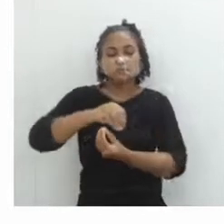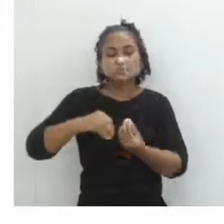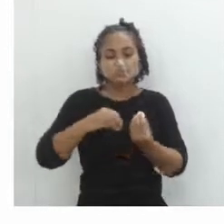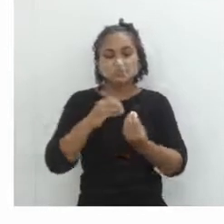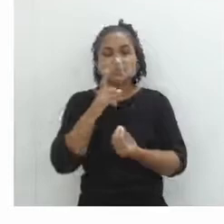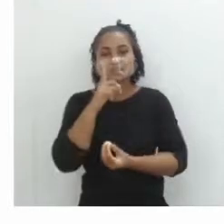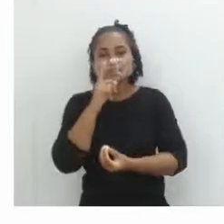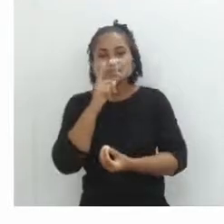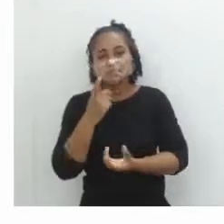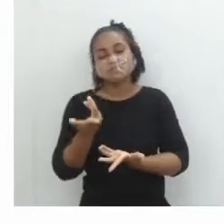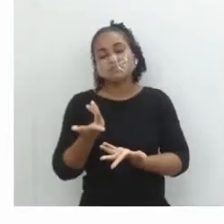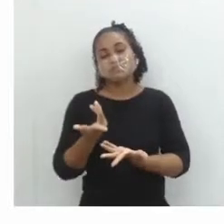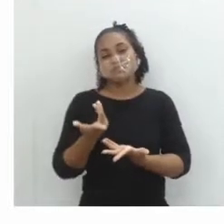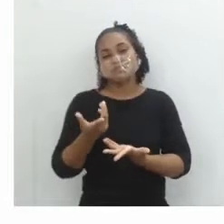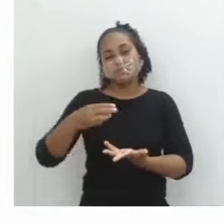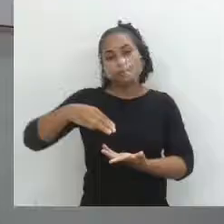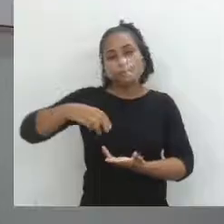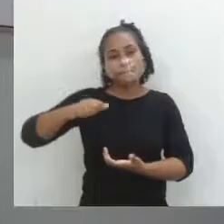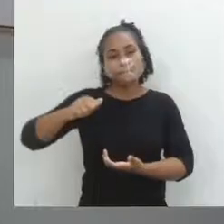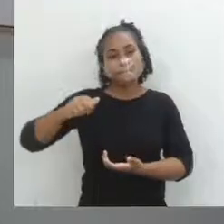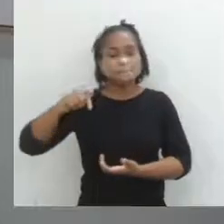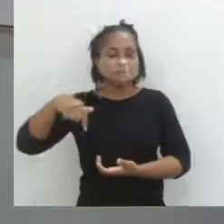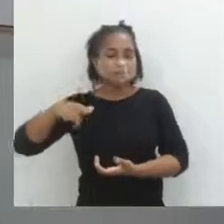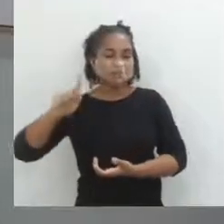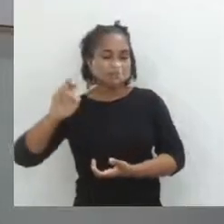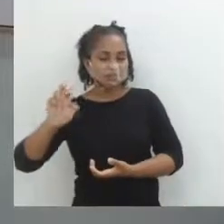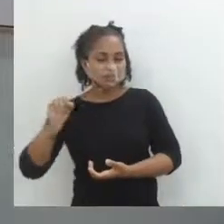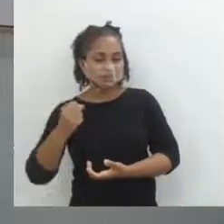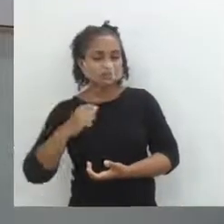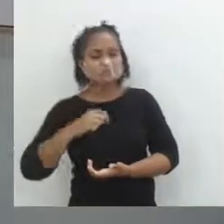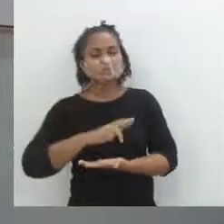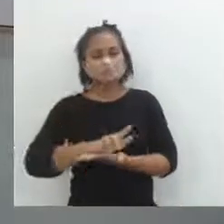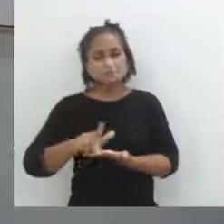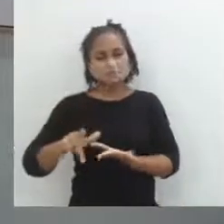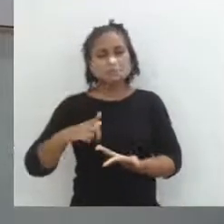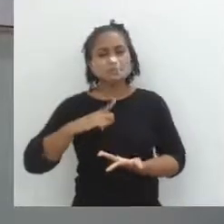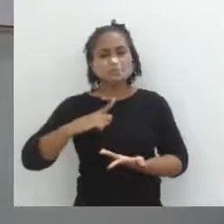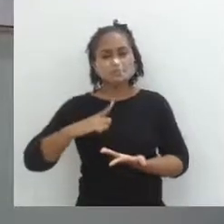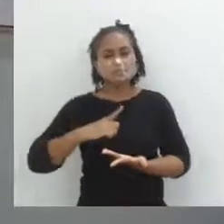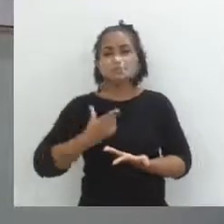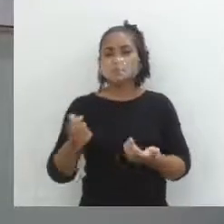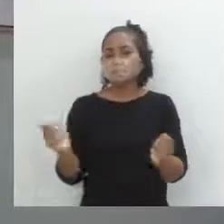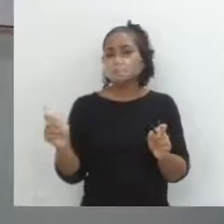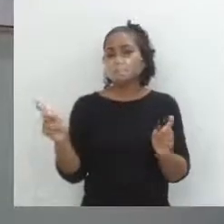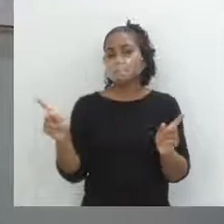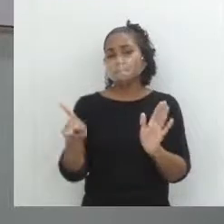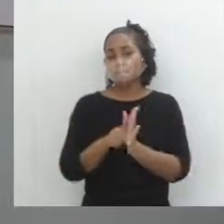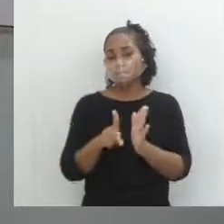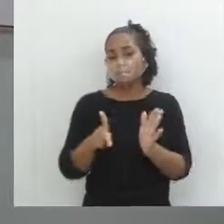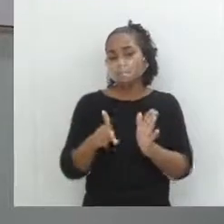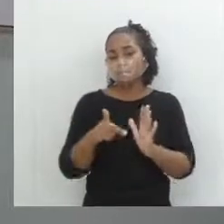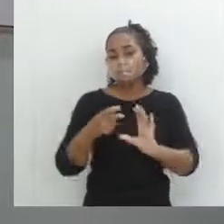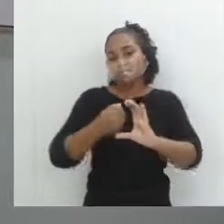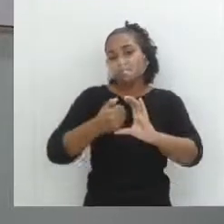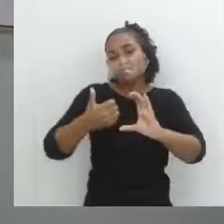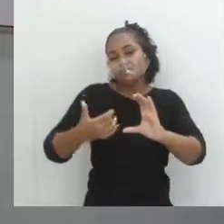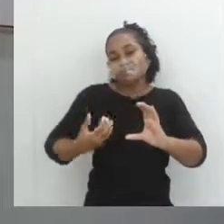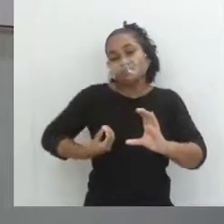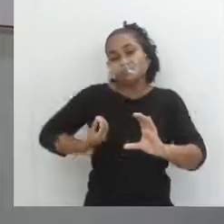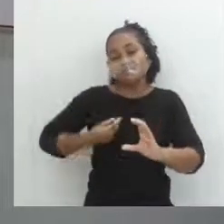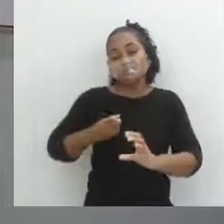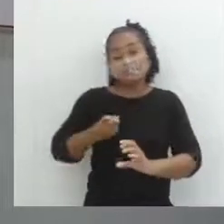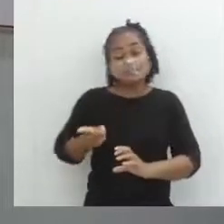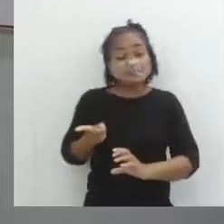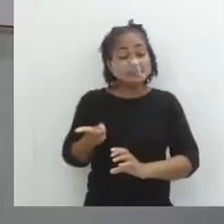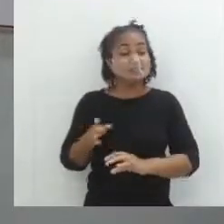E aí, existem mangues, existem alguns seres que são apropriados para esse determinado lugar. Então, com isso,